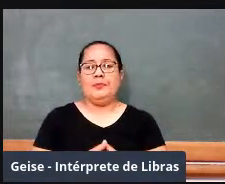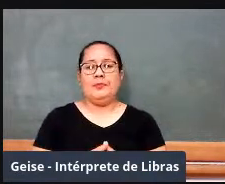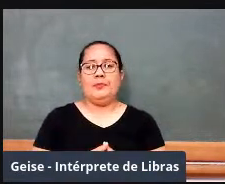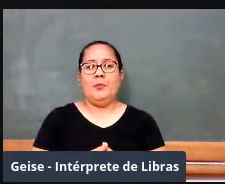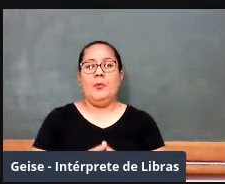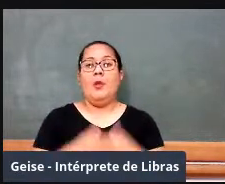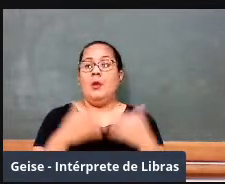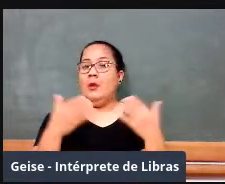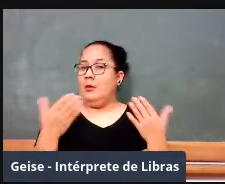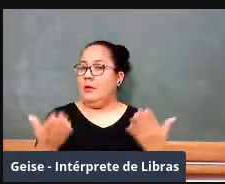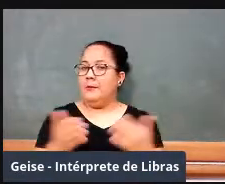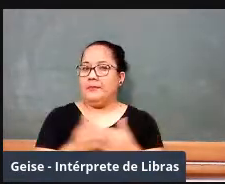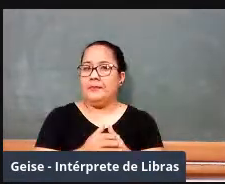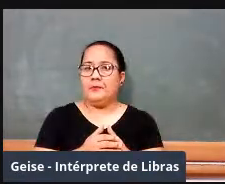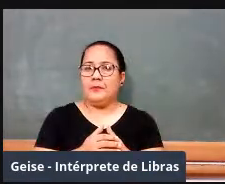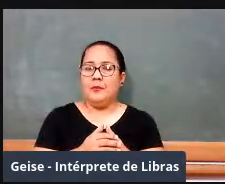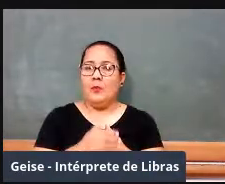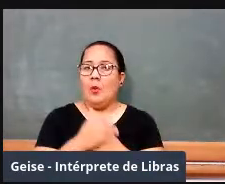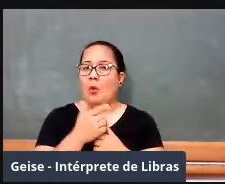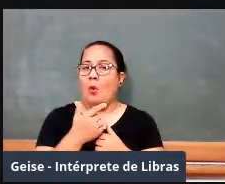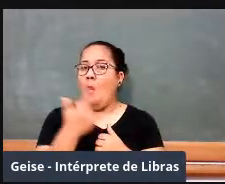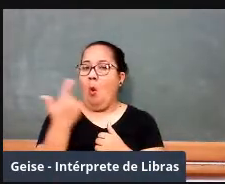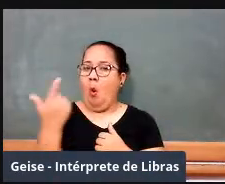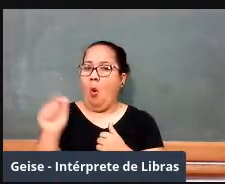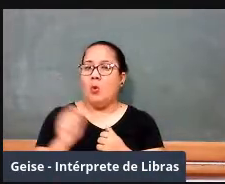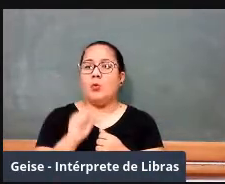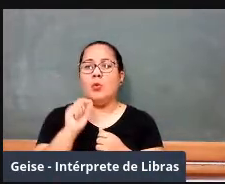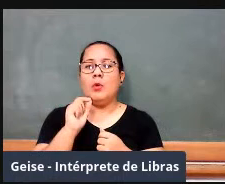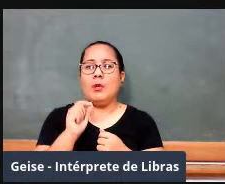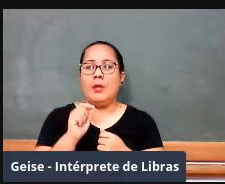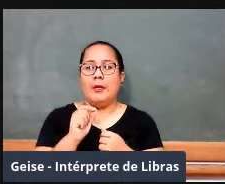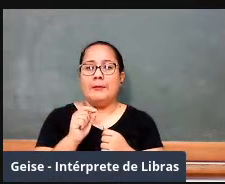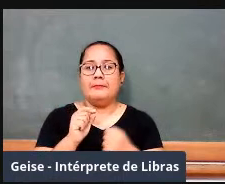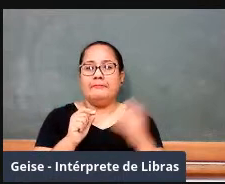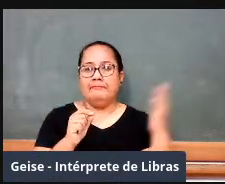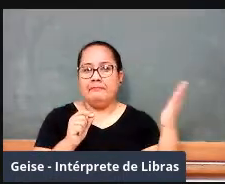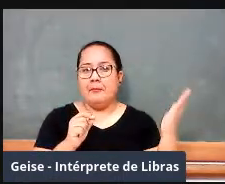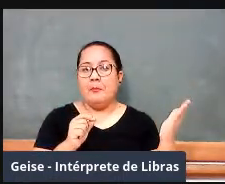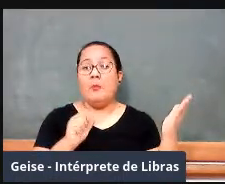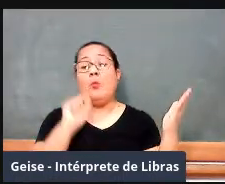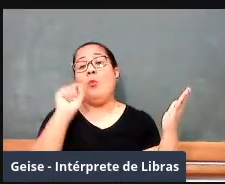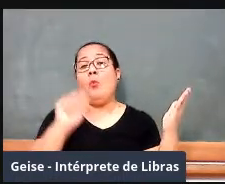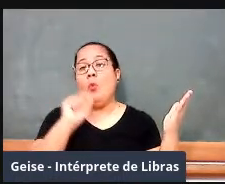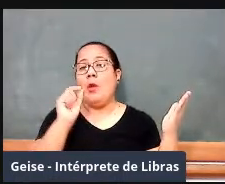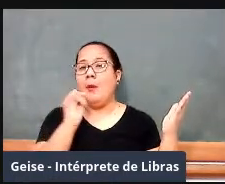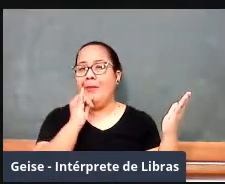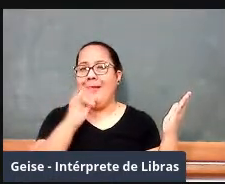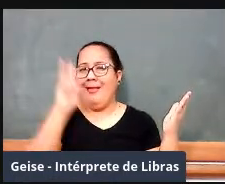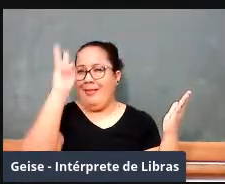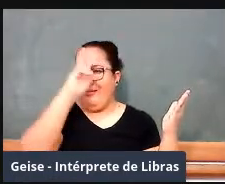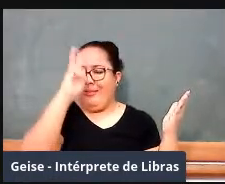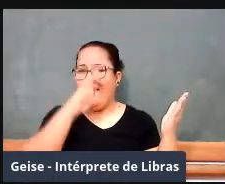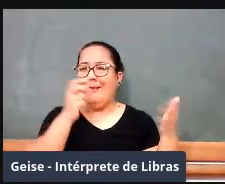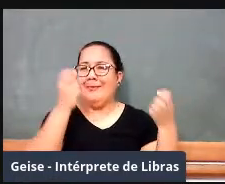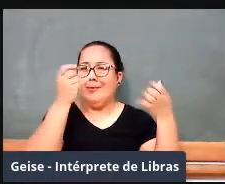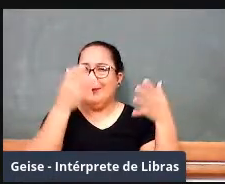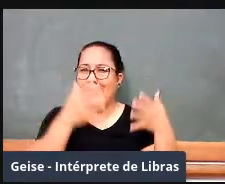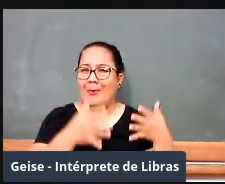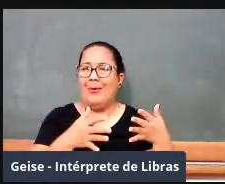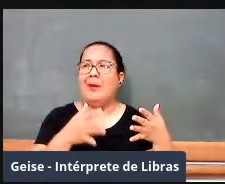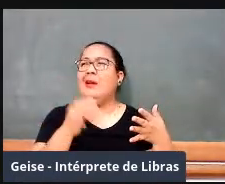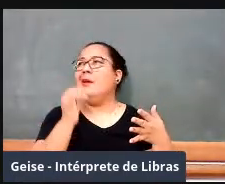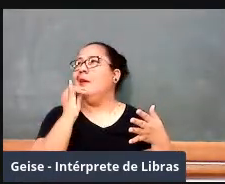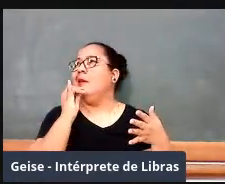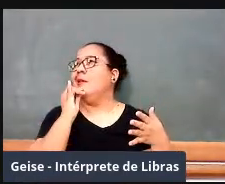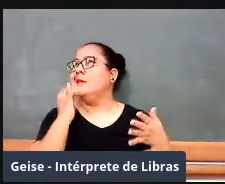nós agora vamos passar para um segundo momento, em que, naquele primeiro momento, você não tem